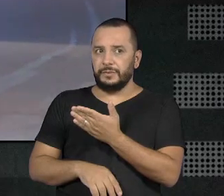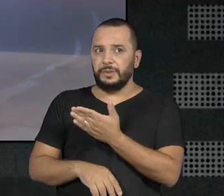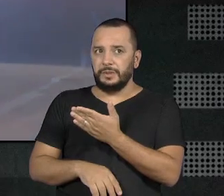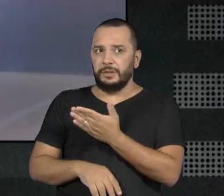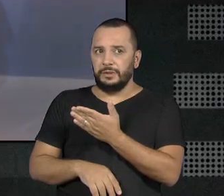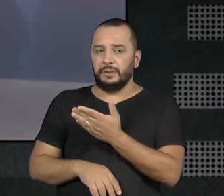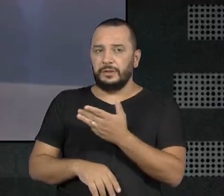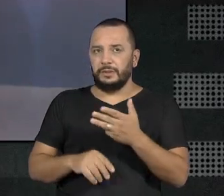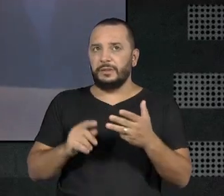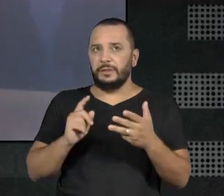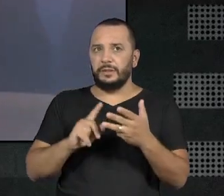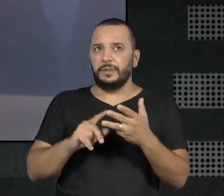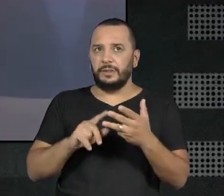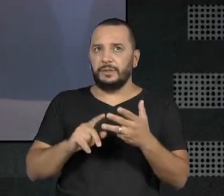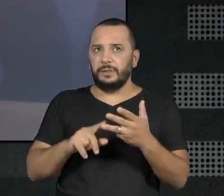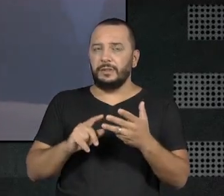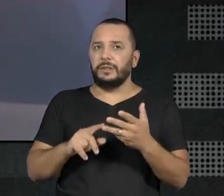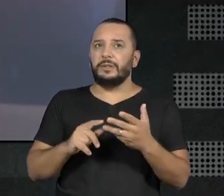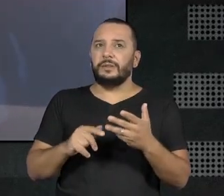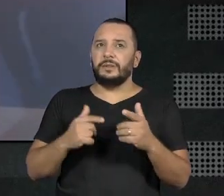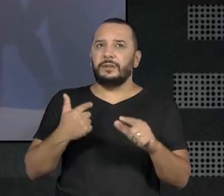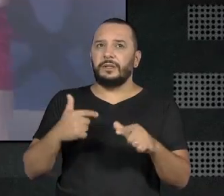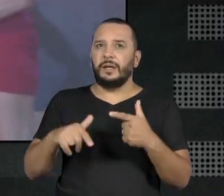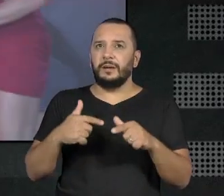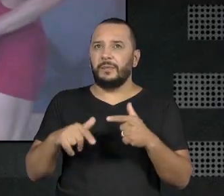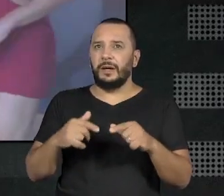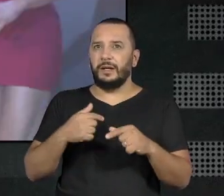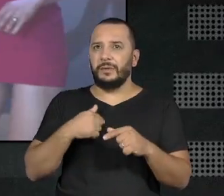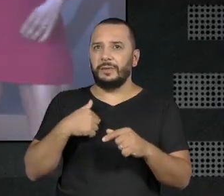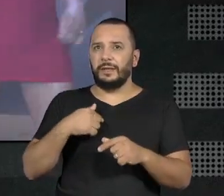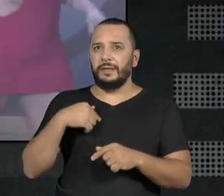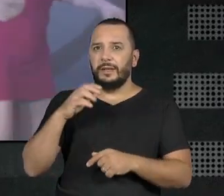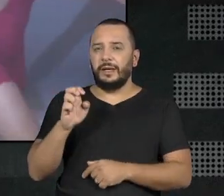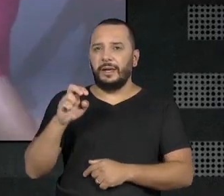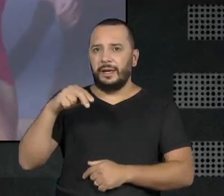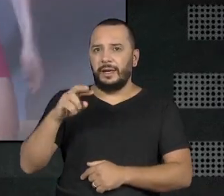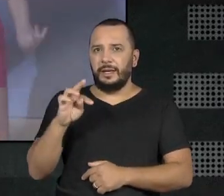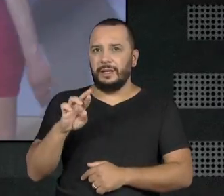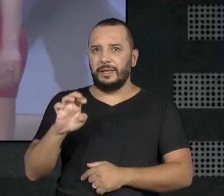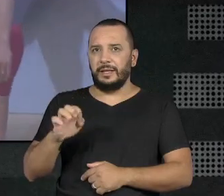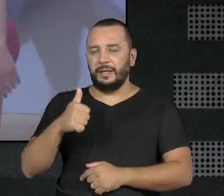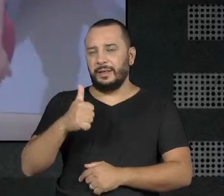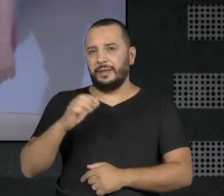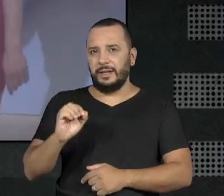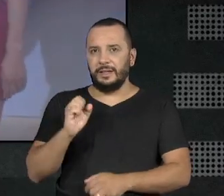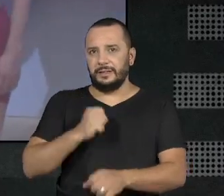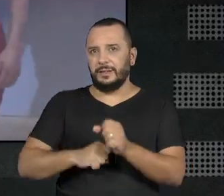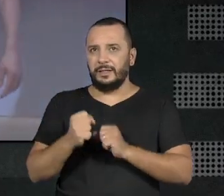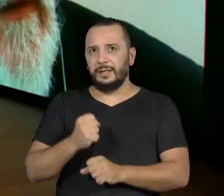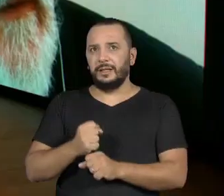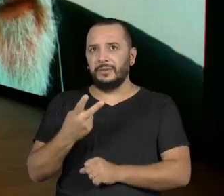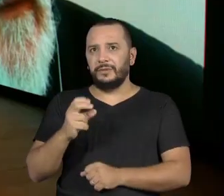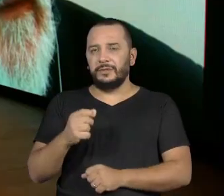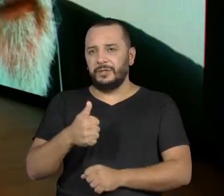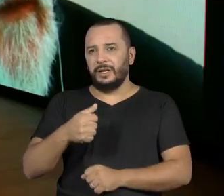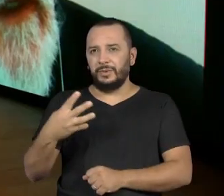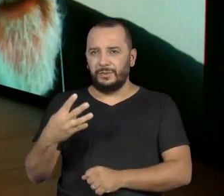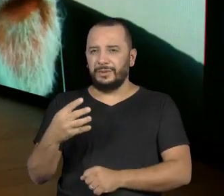depois fiz o último trabalho com ele que foi Entre Dentes, que foi em 2014. E ficamos amigos, né?